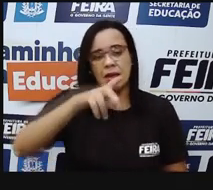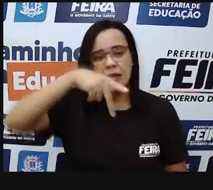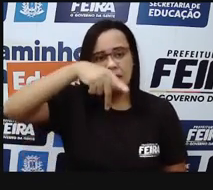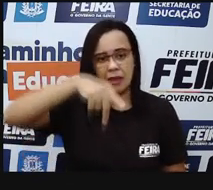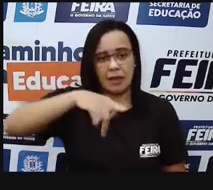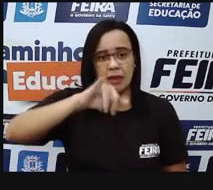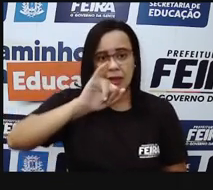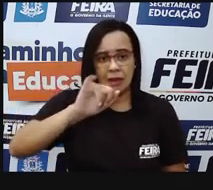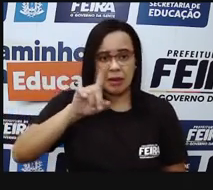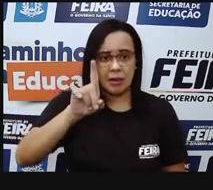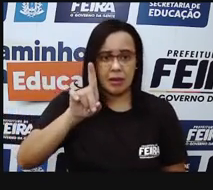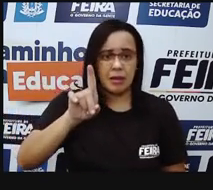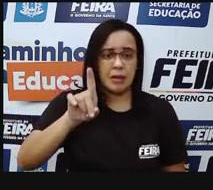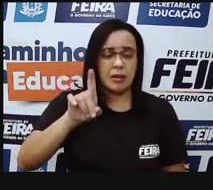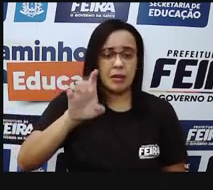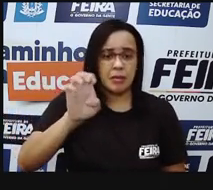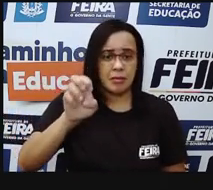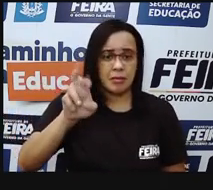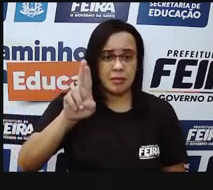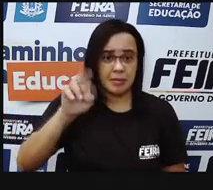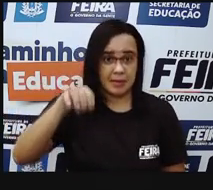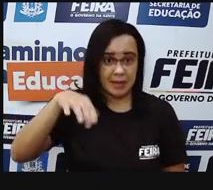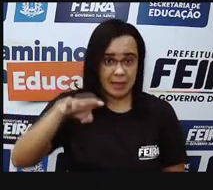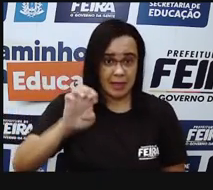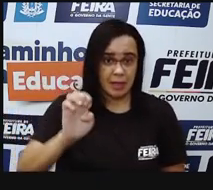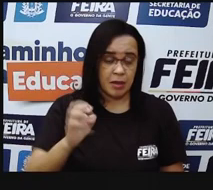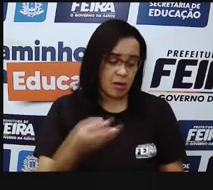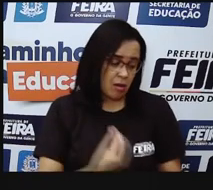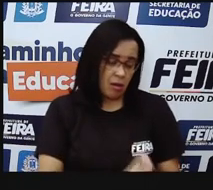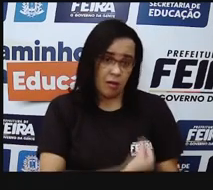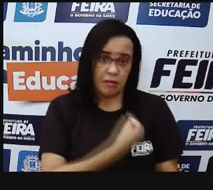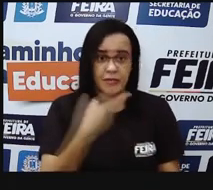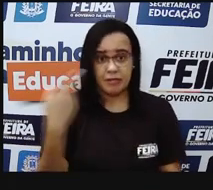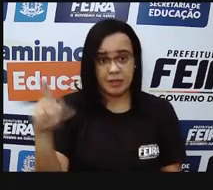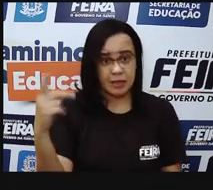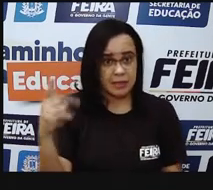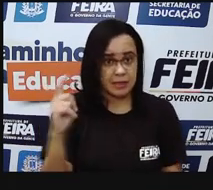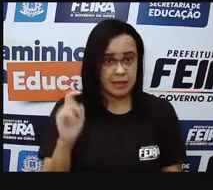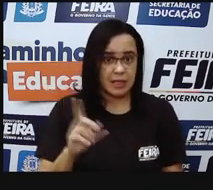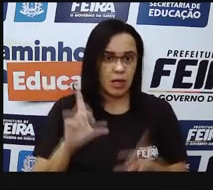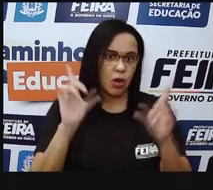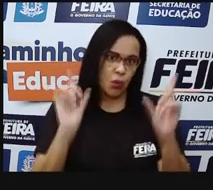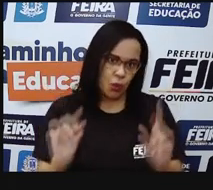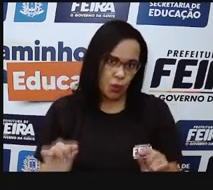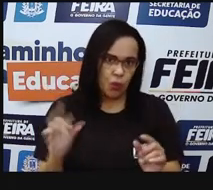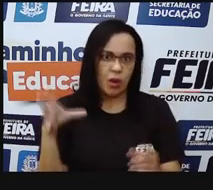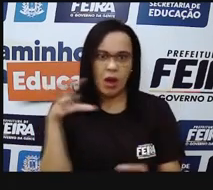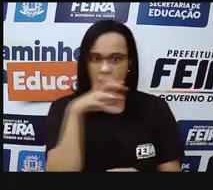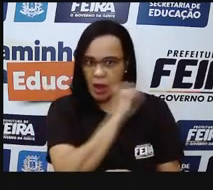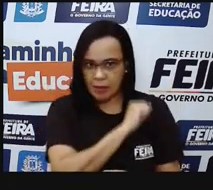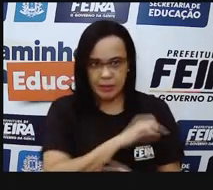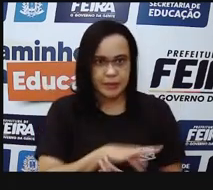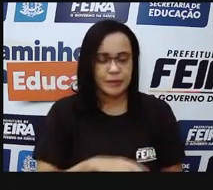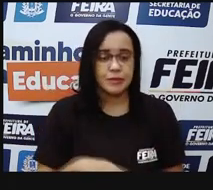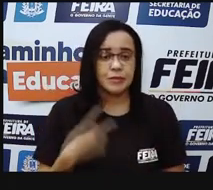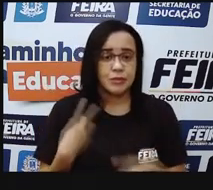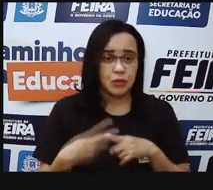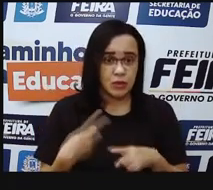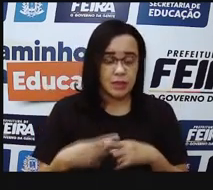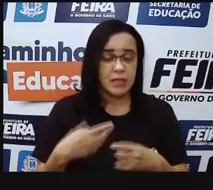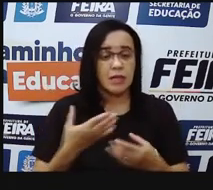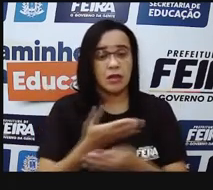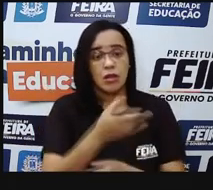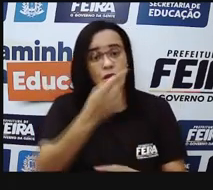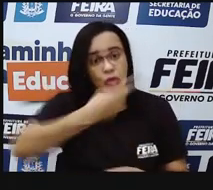que elas têm um tempo de vida menor? Exatamente porque elas não têm essa vascularização, né? É um dos motivos. Então, constantemente,